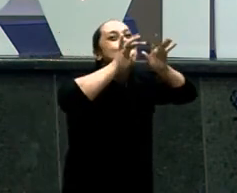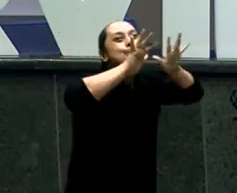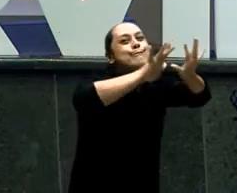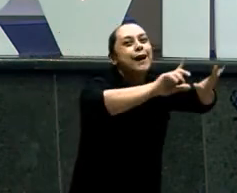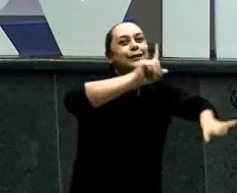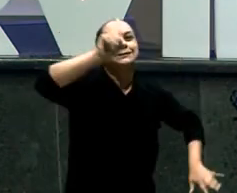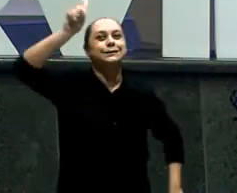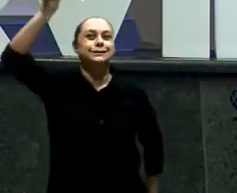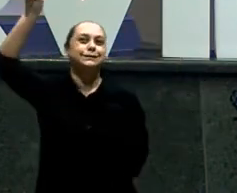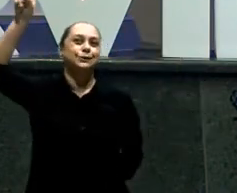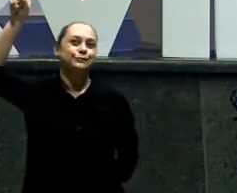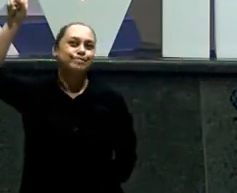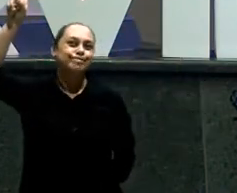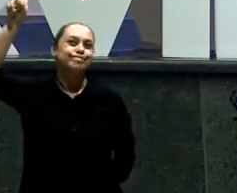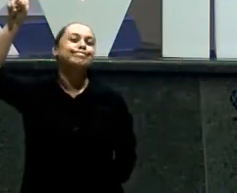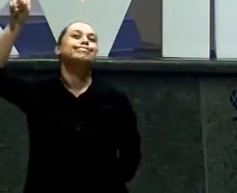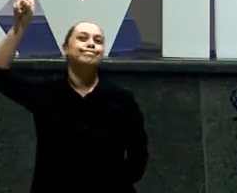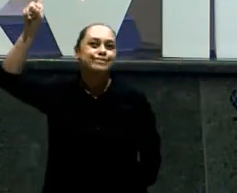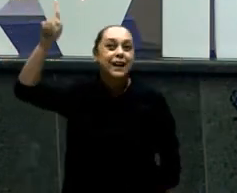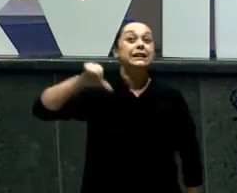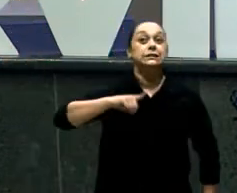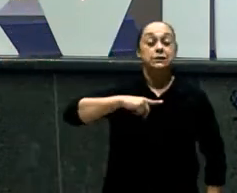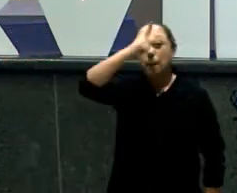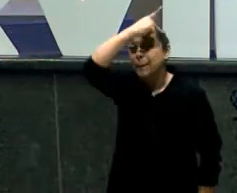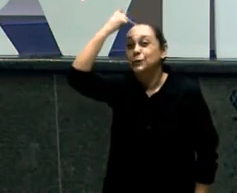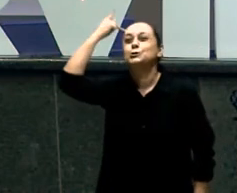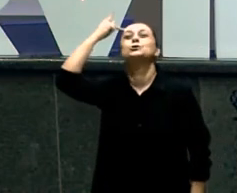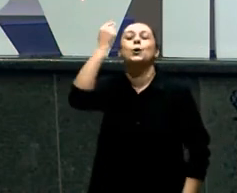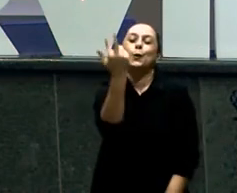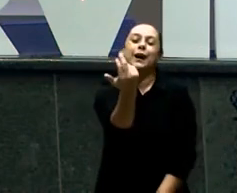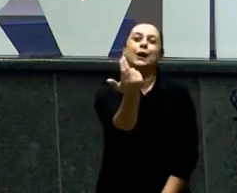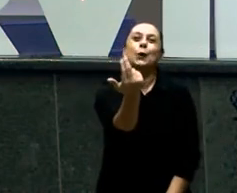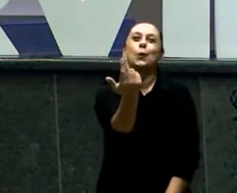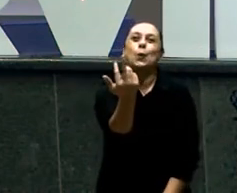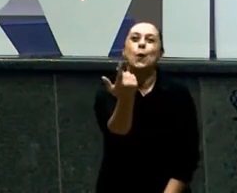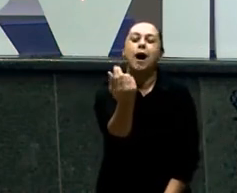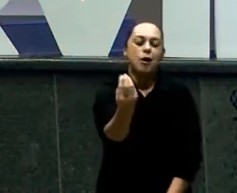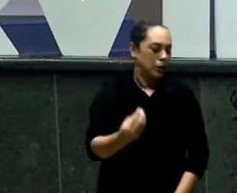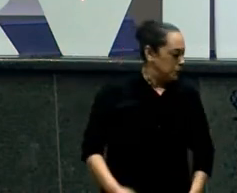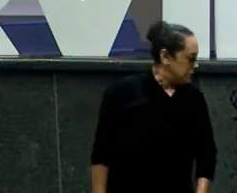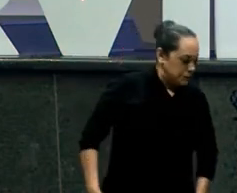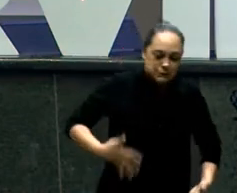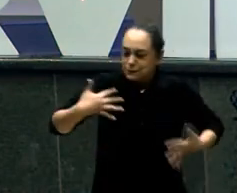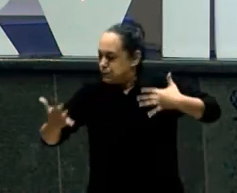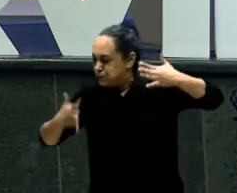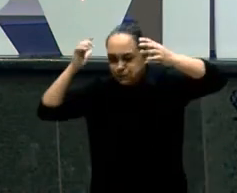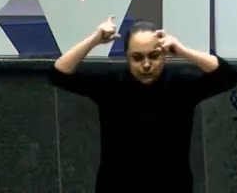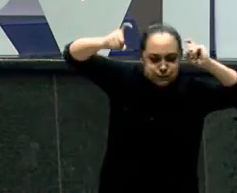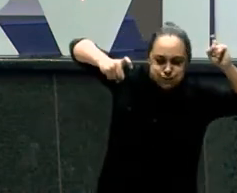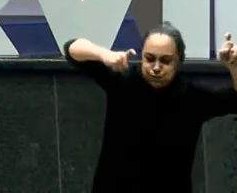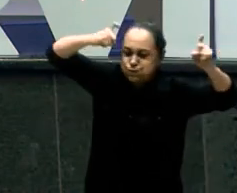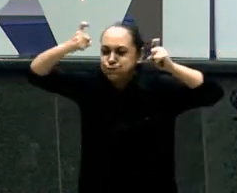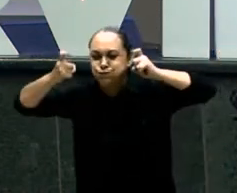perdido Desorientada Ele é bom Numa coisa Mas está brigando Para ser outra coisa Só porque acha